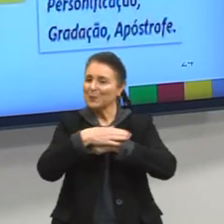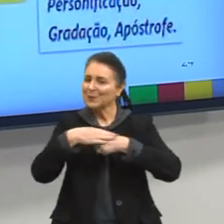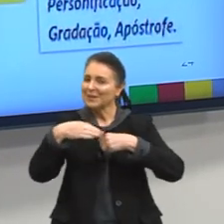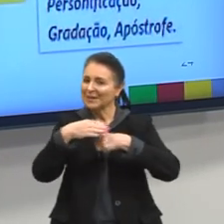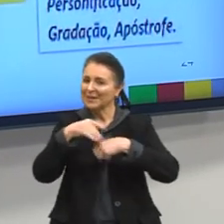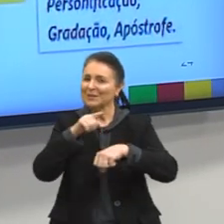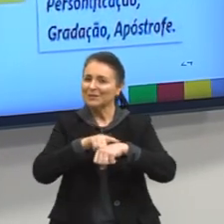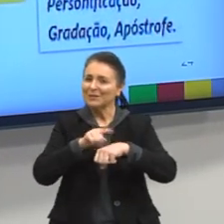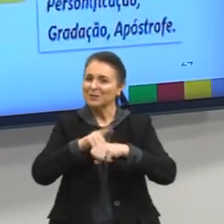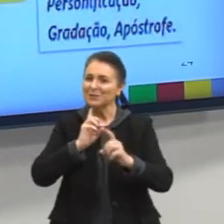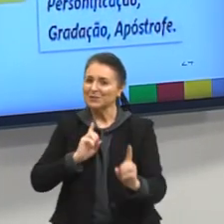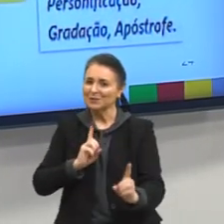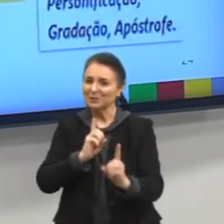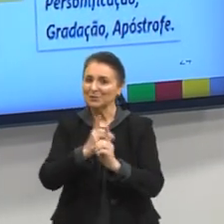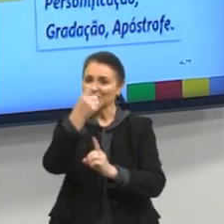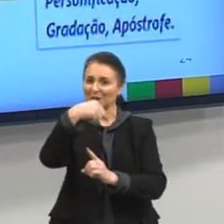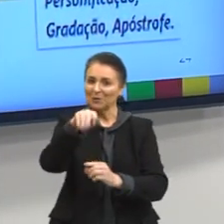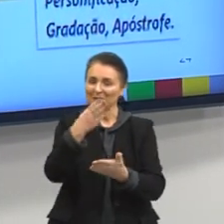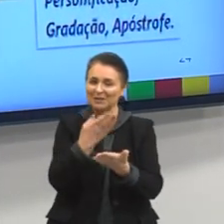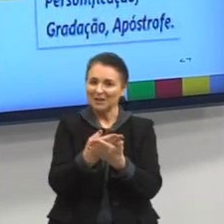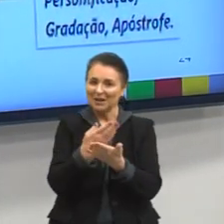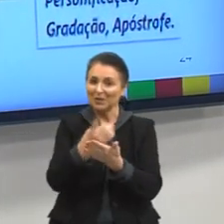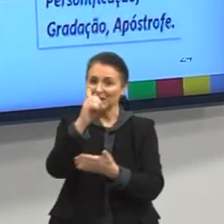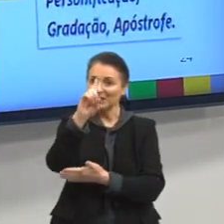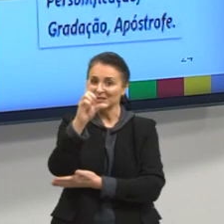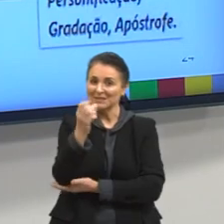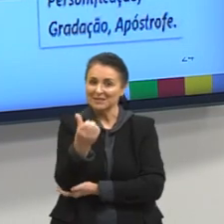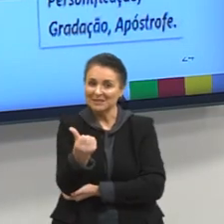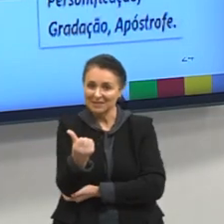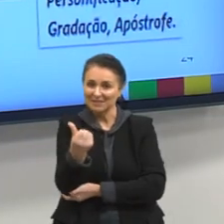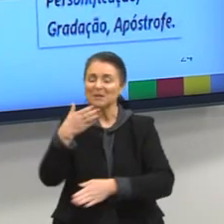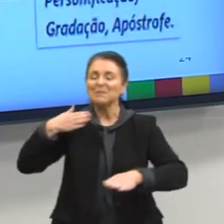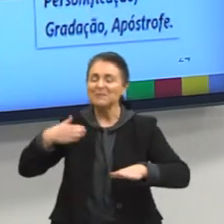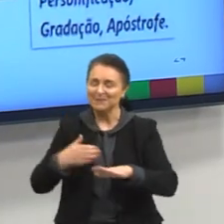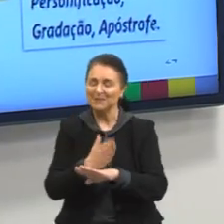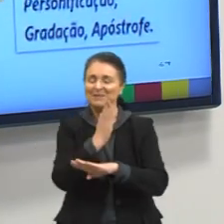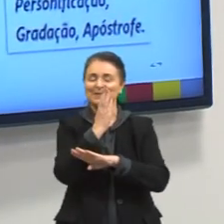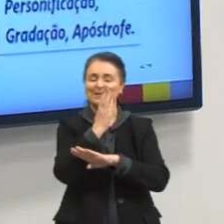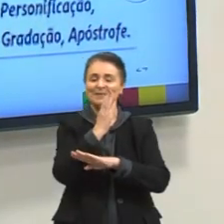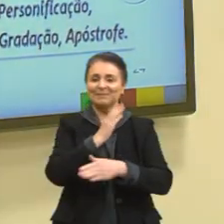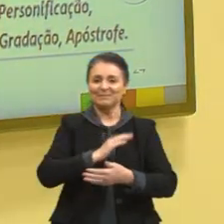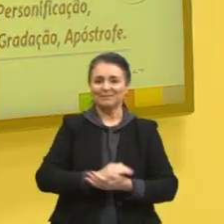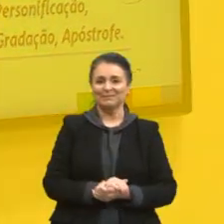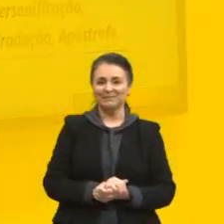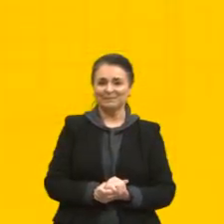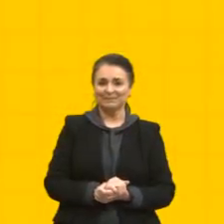a gente se encontra então na nossa aula 16 e partiu passar